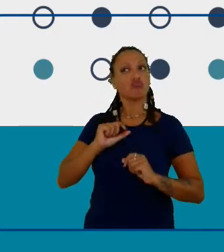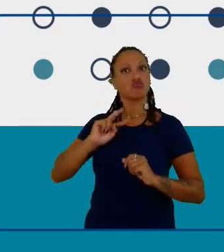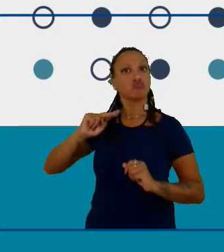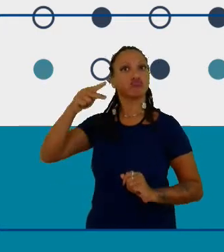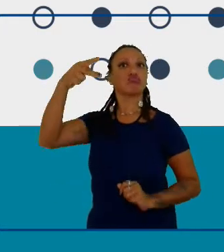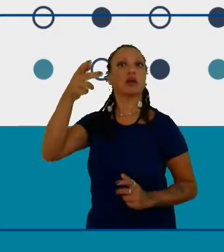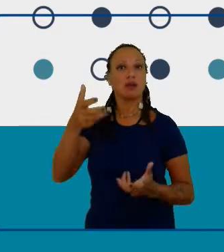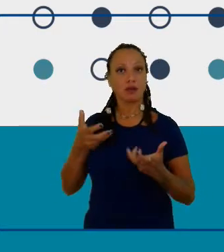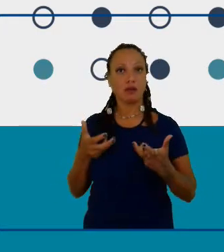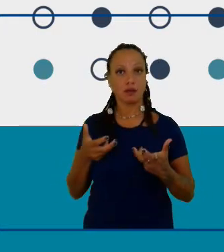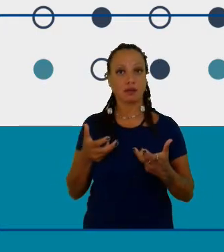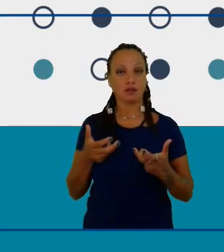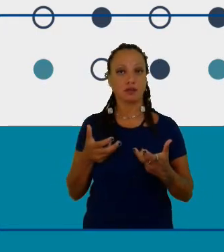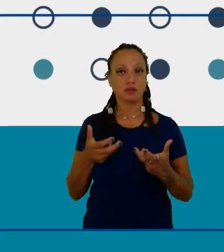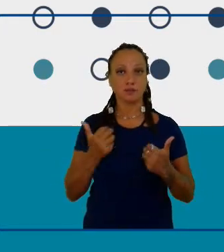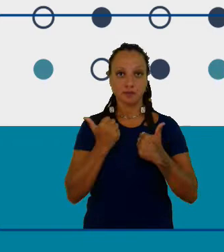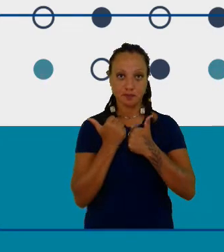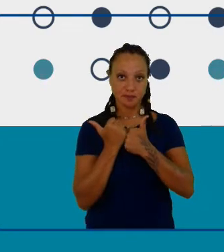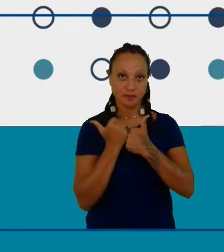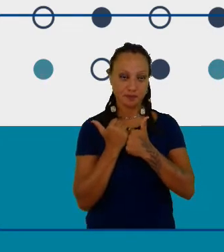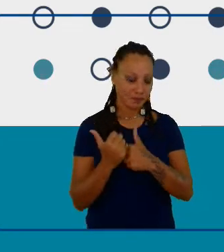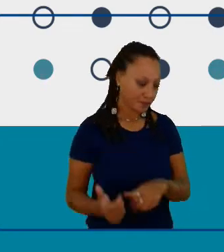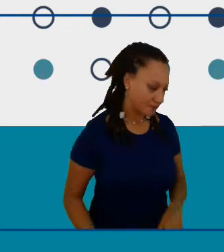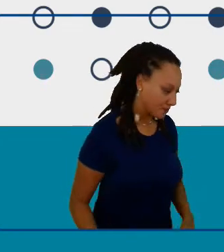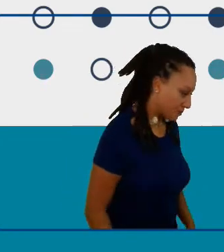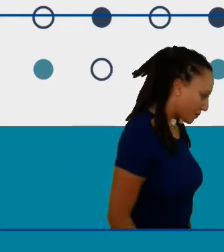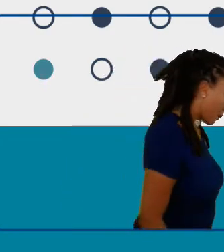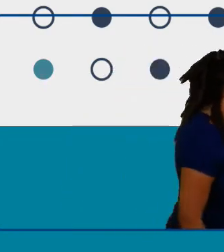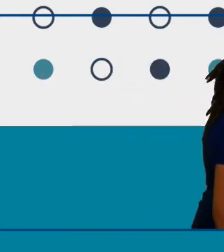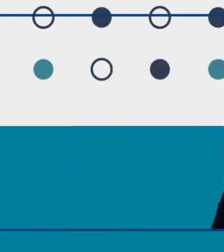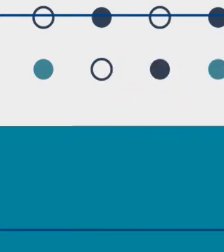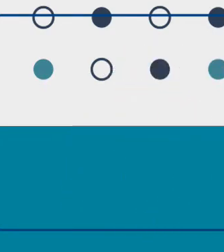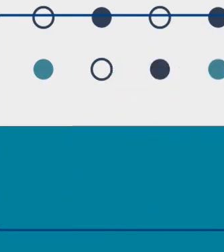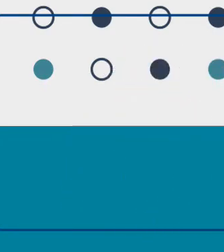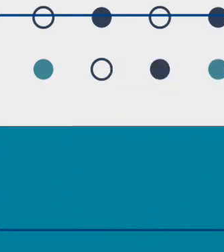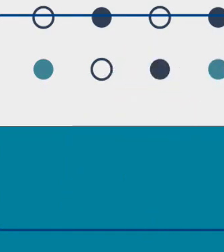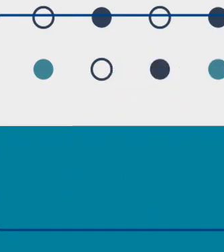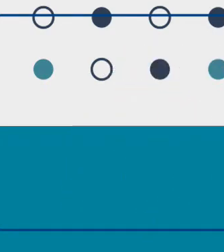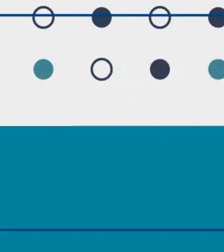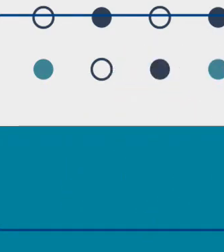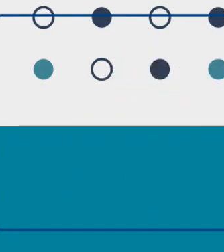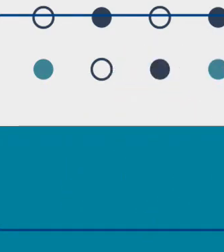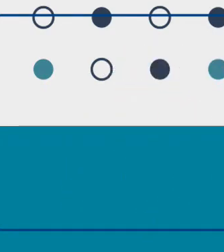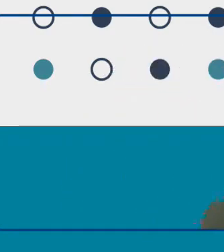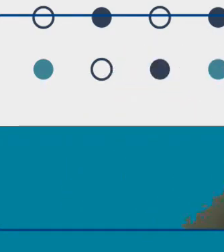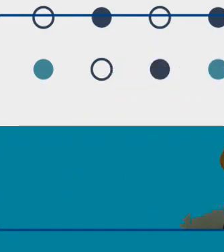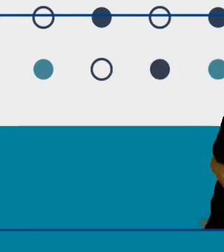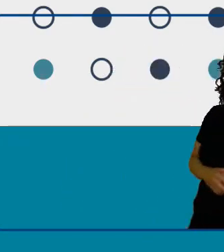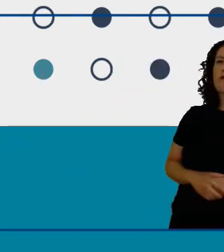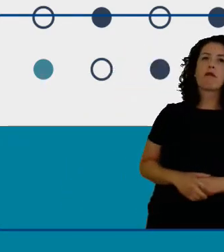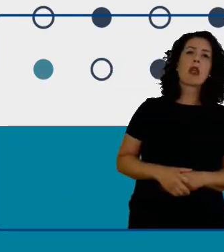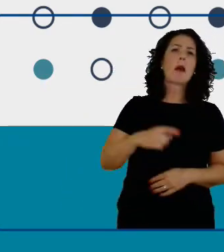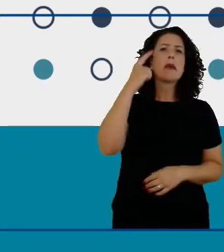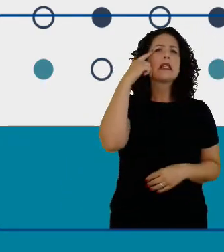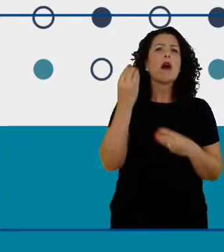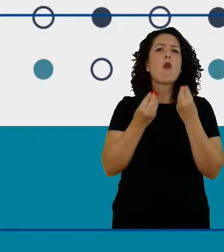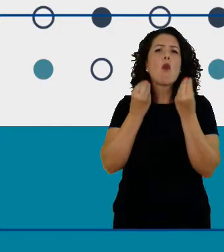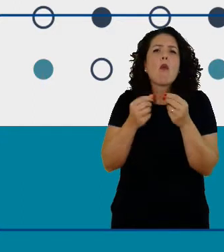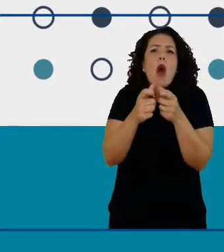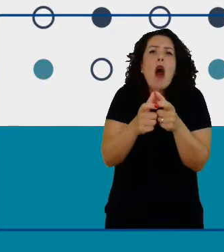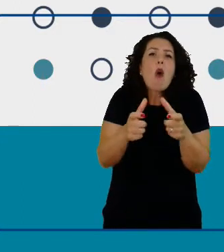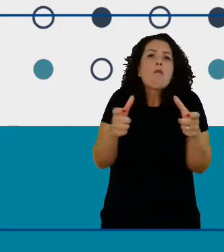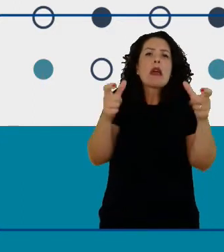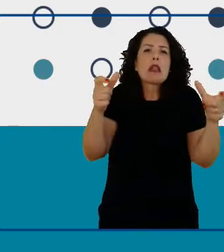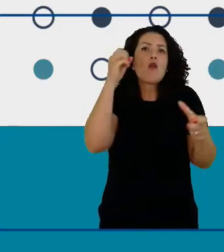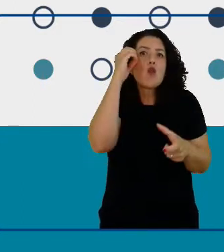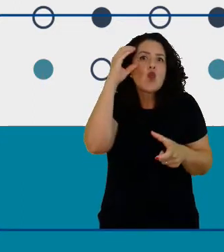então é aumentar o capital científico como a gente diz no Reino Unido e eles possam acreditar que é algo que eles